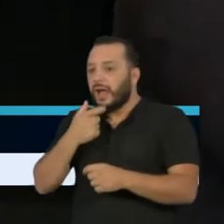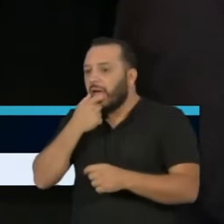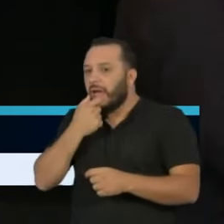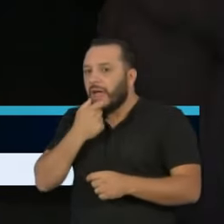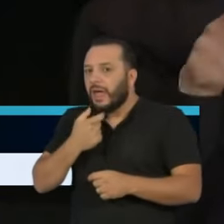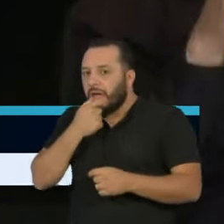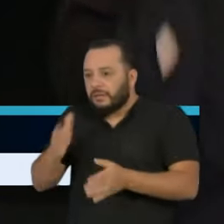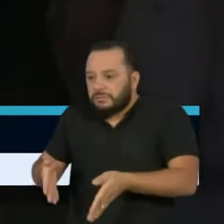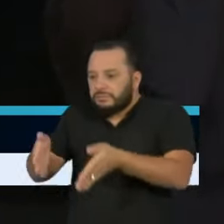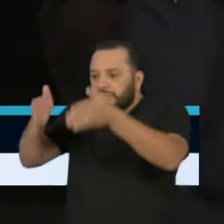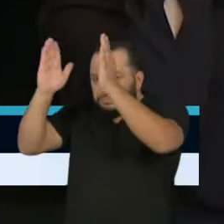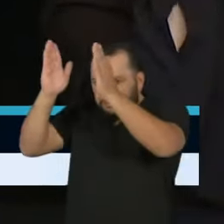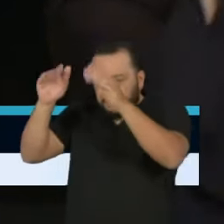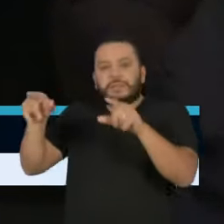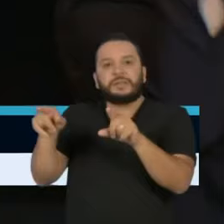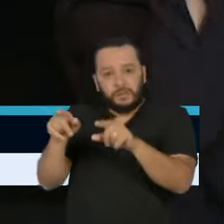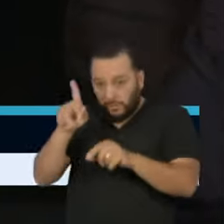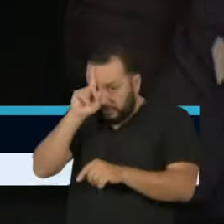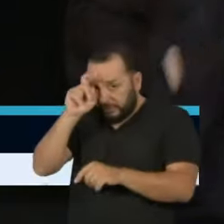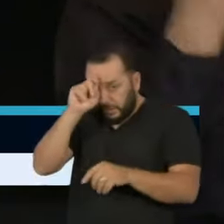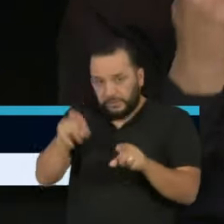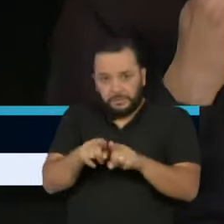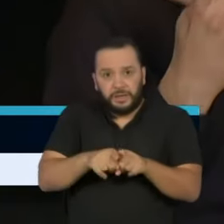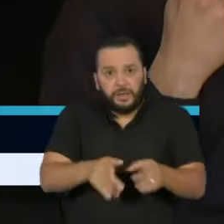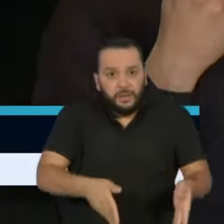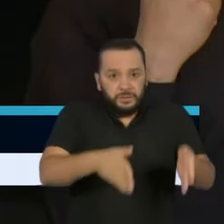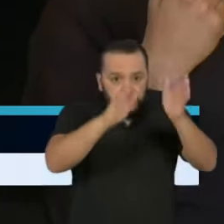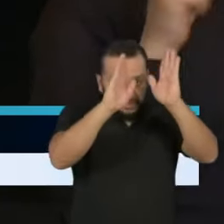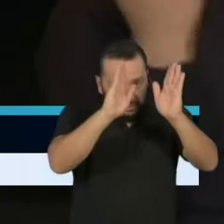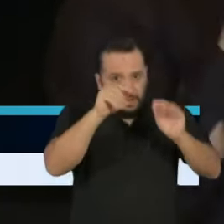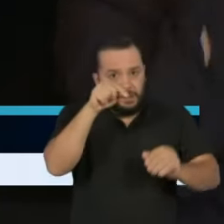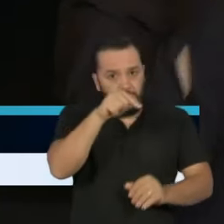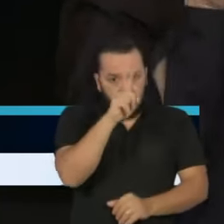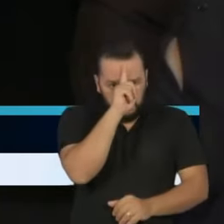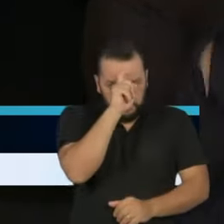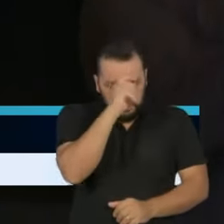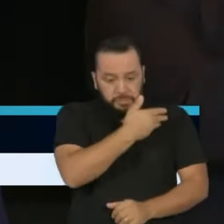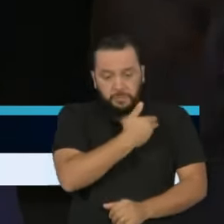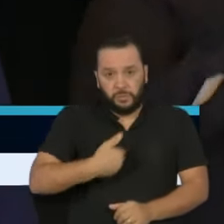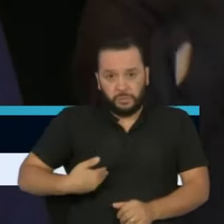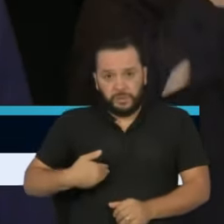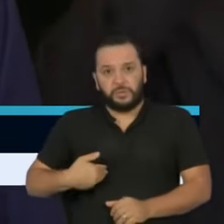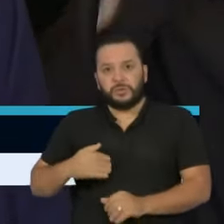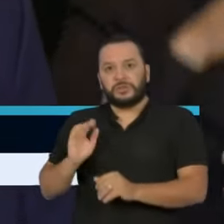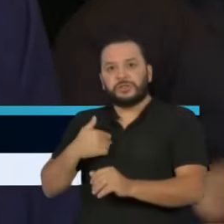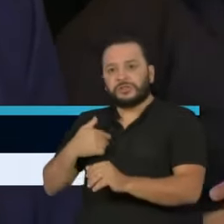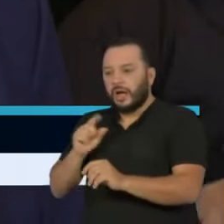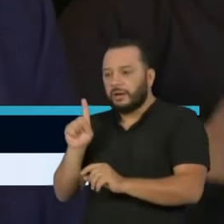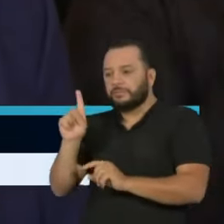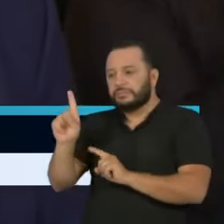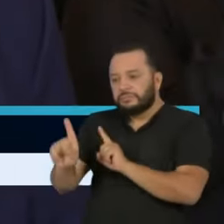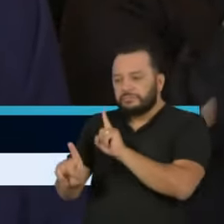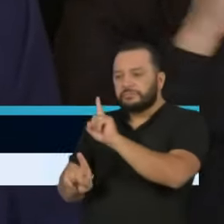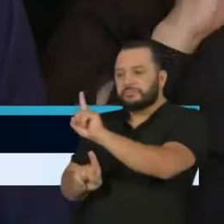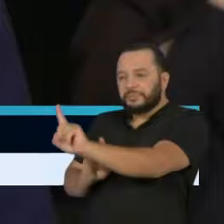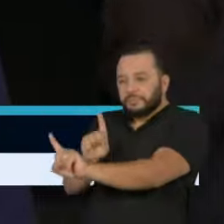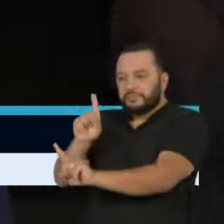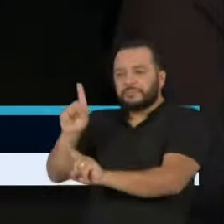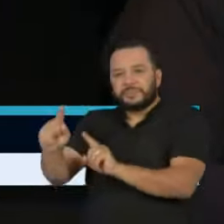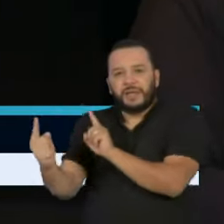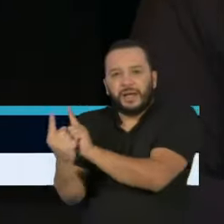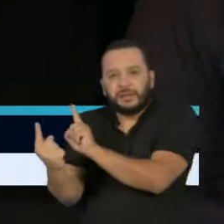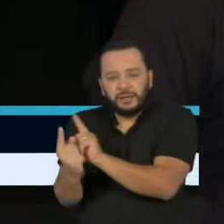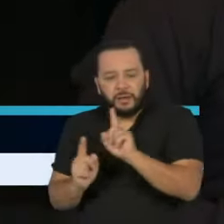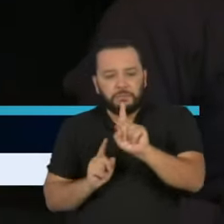organizassem e oferecessem à população um atendimento escalonado, de qualidade e para todos que procuram essas instituições.